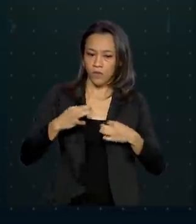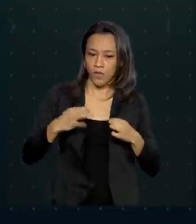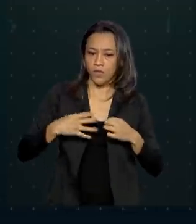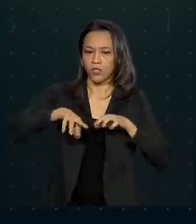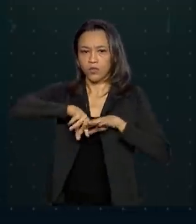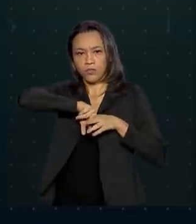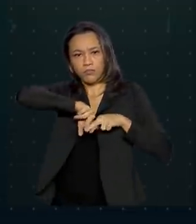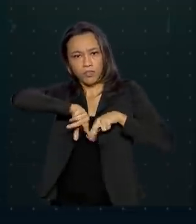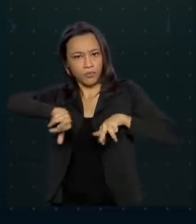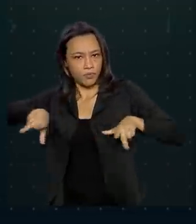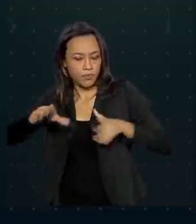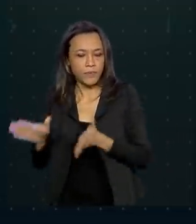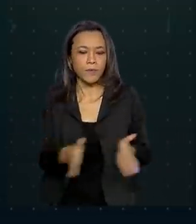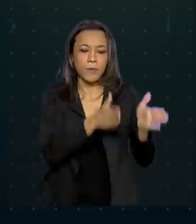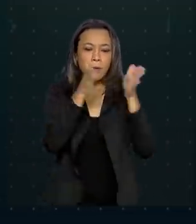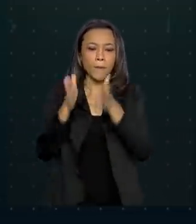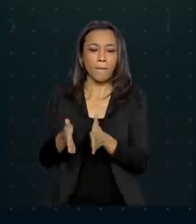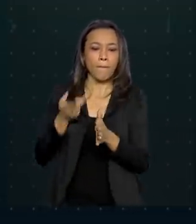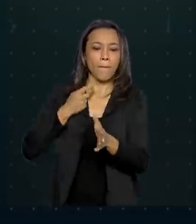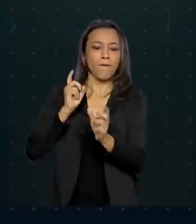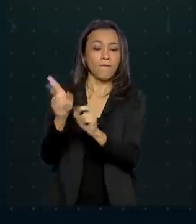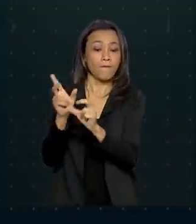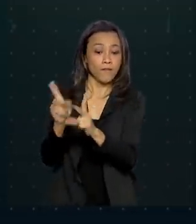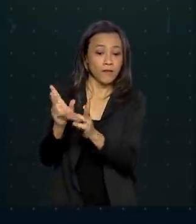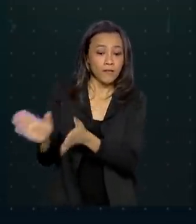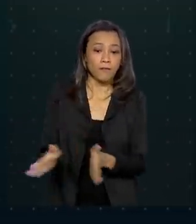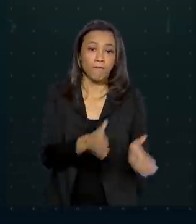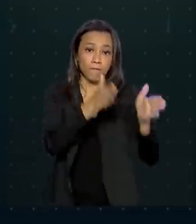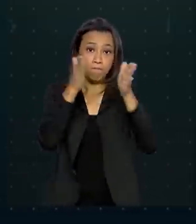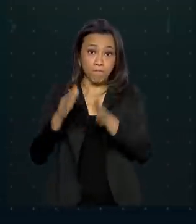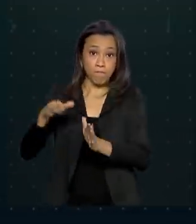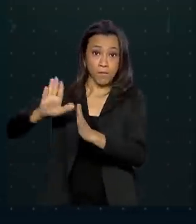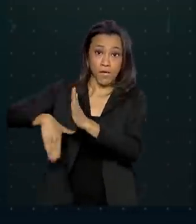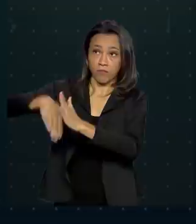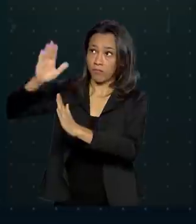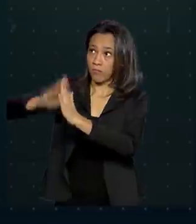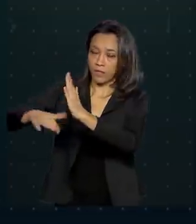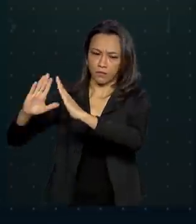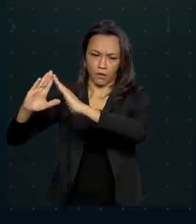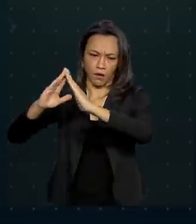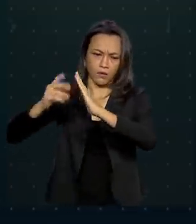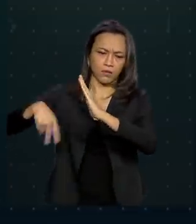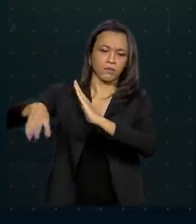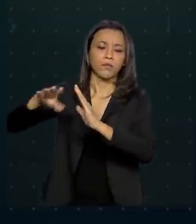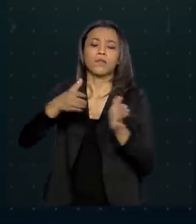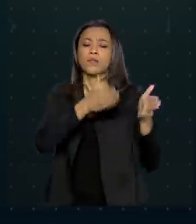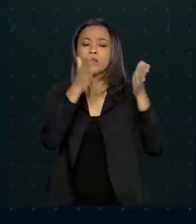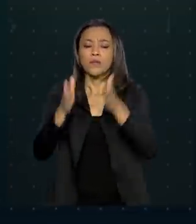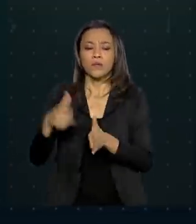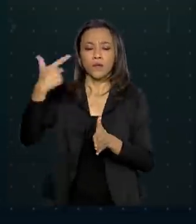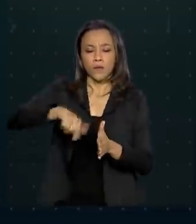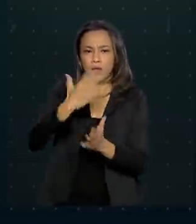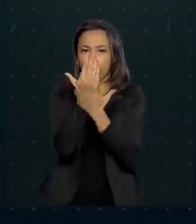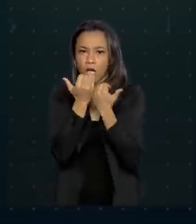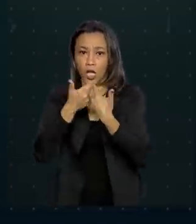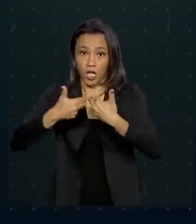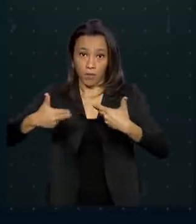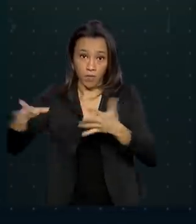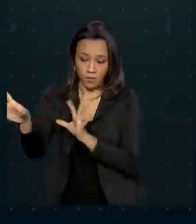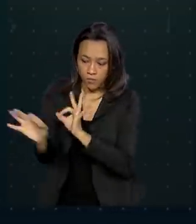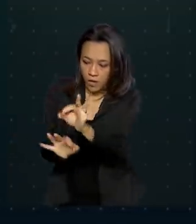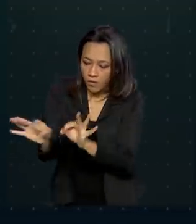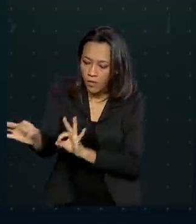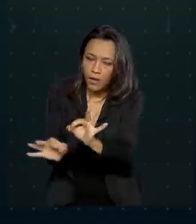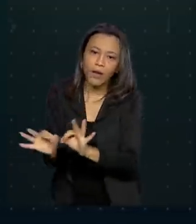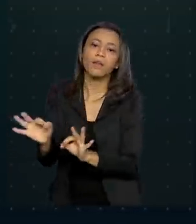acessórios, promoção de vendas, obras de alvenaria e fornecimento de alimentos preparados para